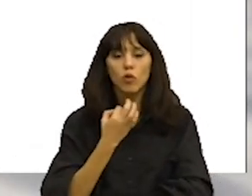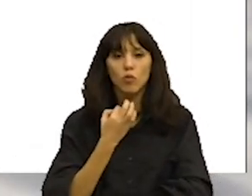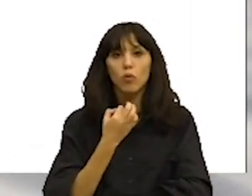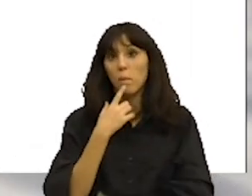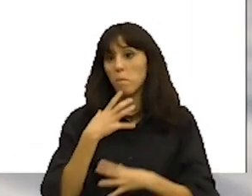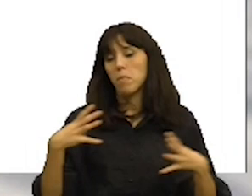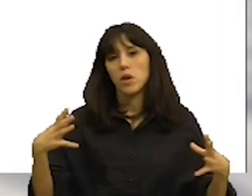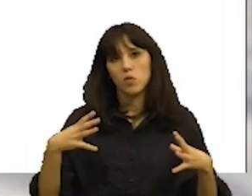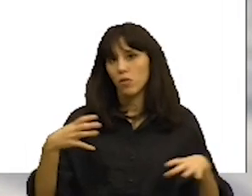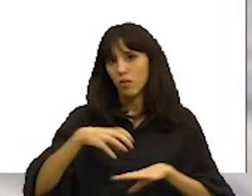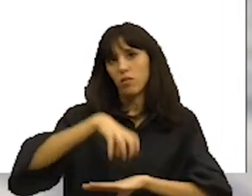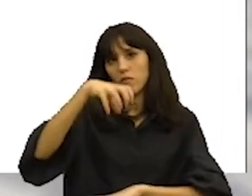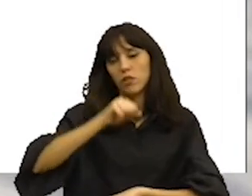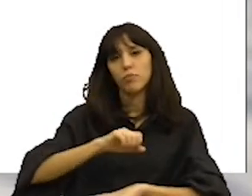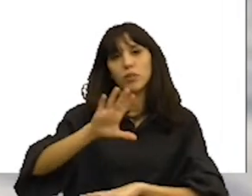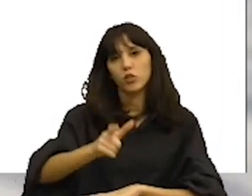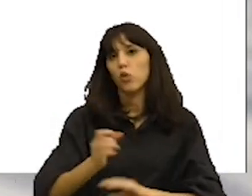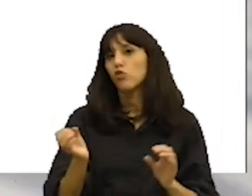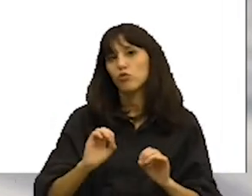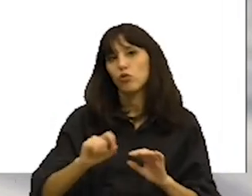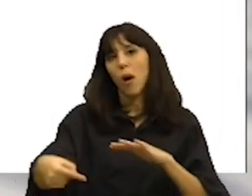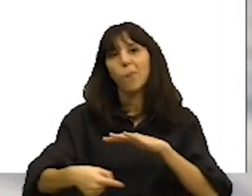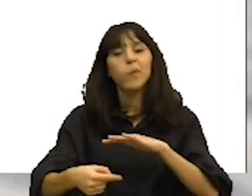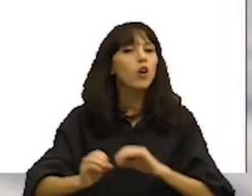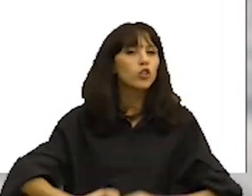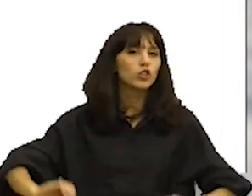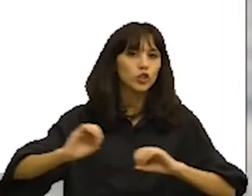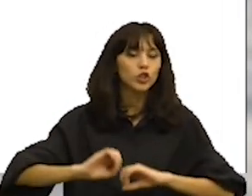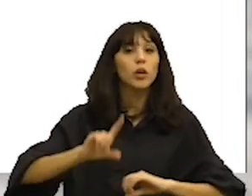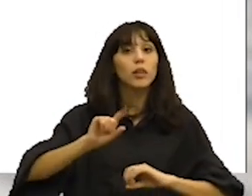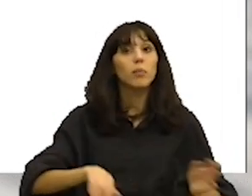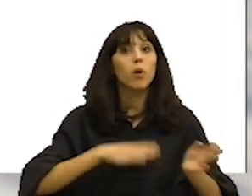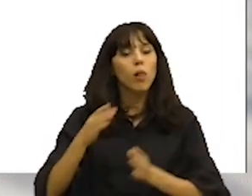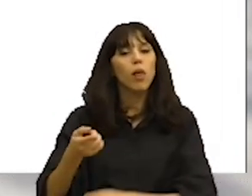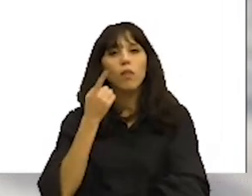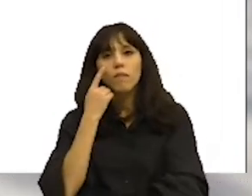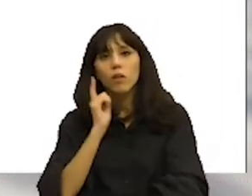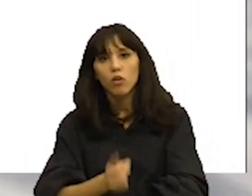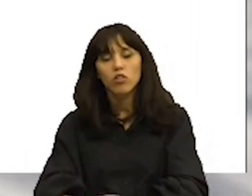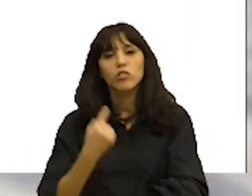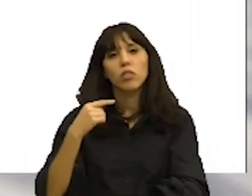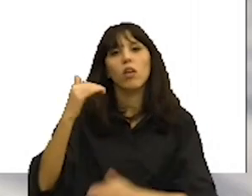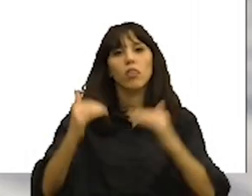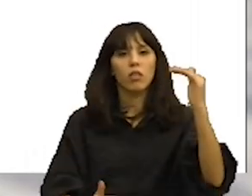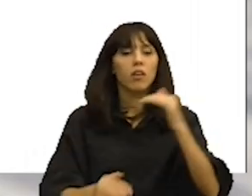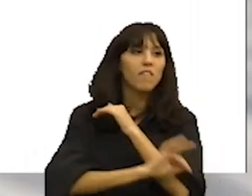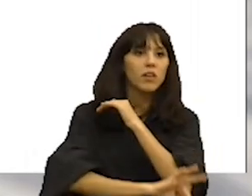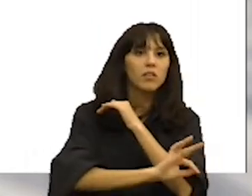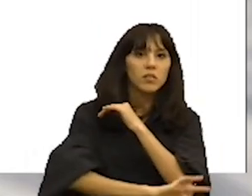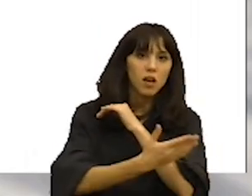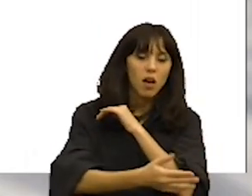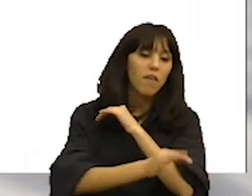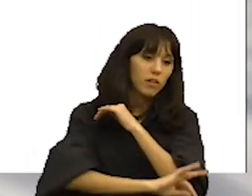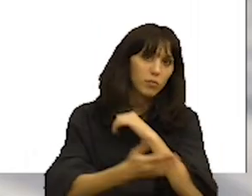gigantesca maioria dos edifícios em Lisboa, de facto, não tem, mas também verificámos que existe uma enorme assimetria entre as freguesias.